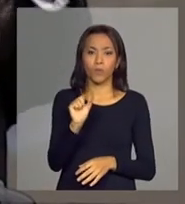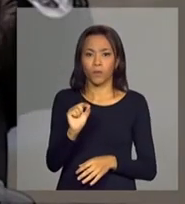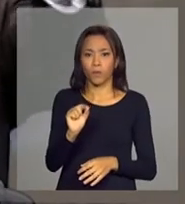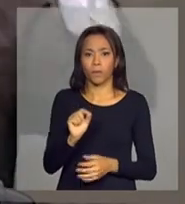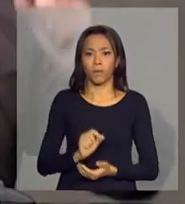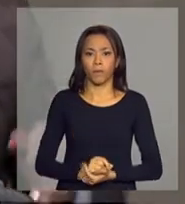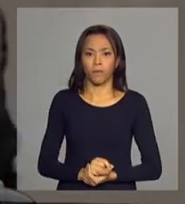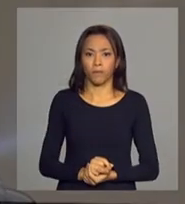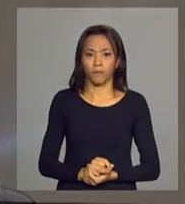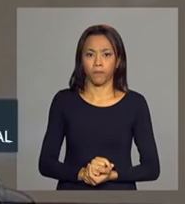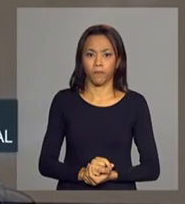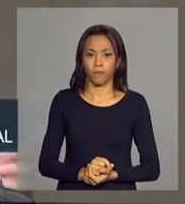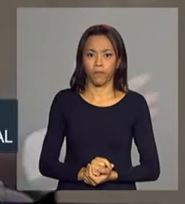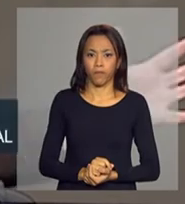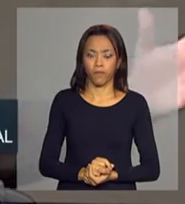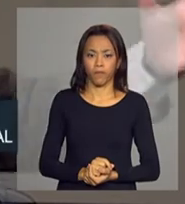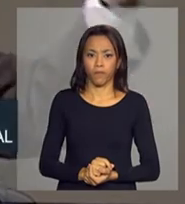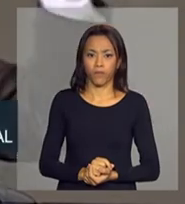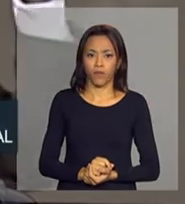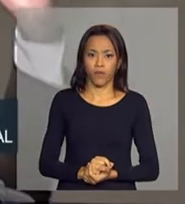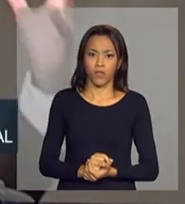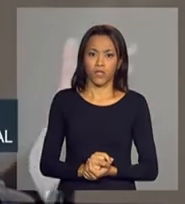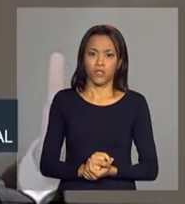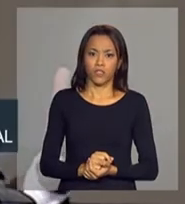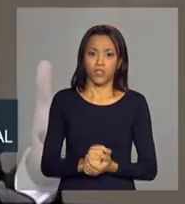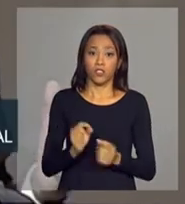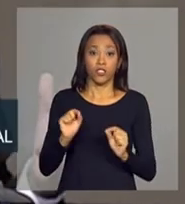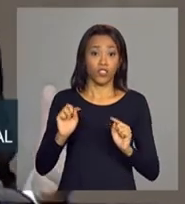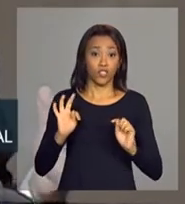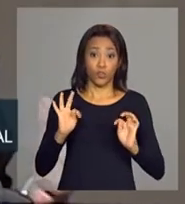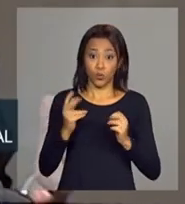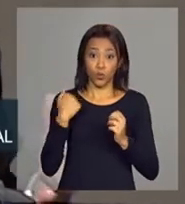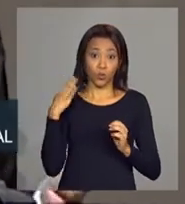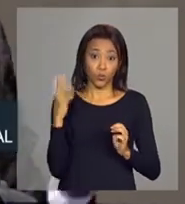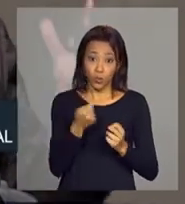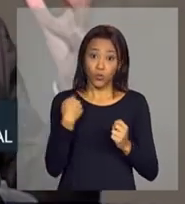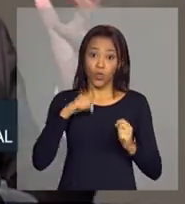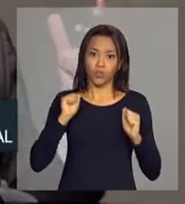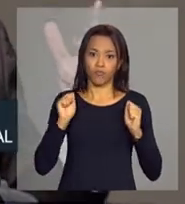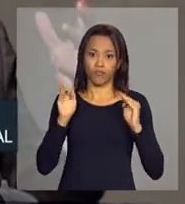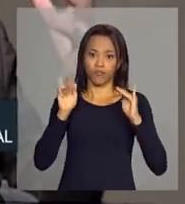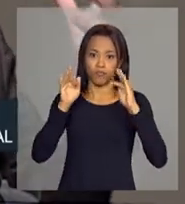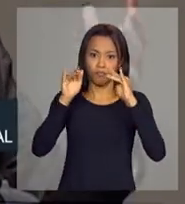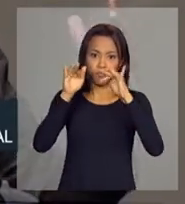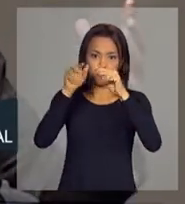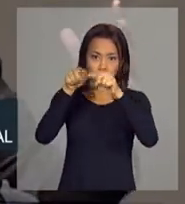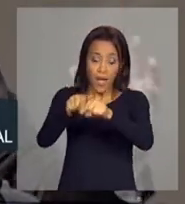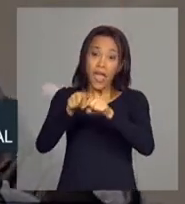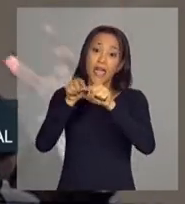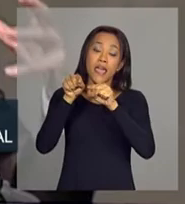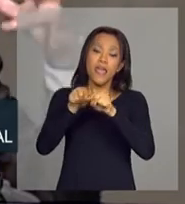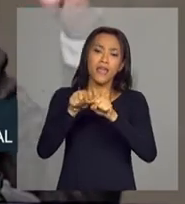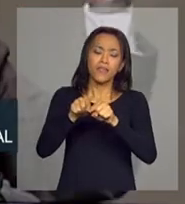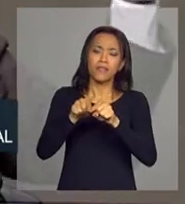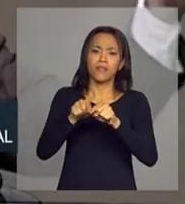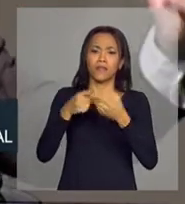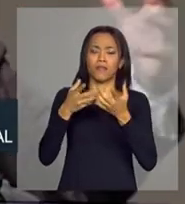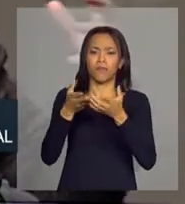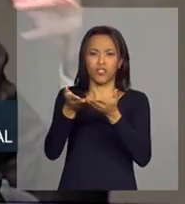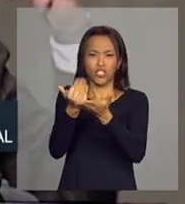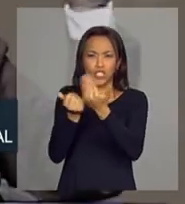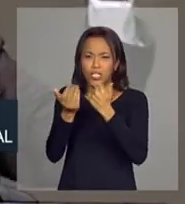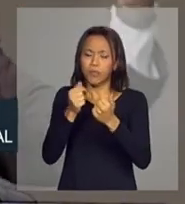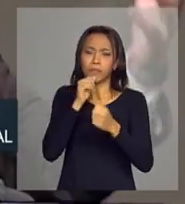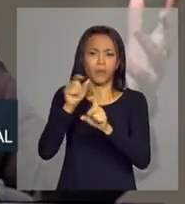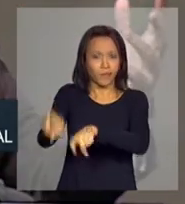movimento de convergência que nós estamos vivendo. É que também esse movimento, sobretudo o processo de desconcentração